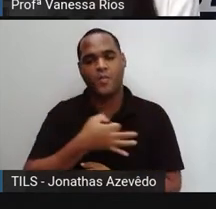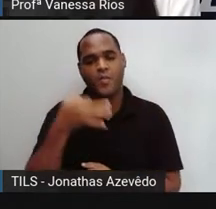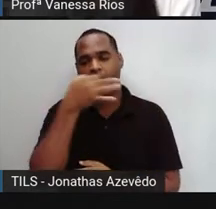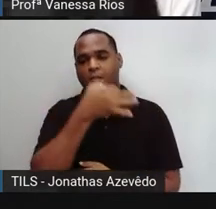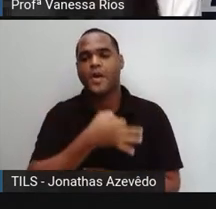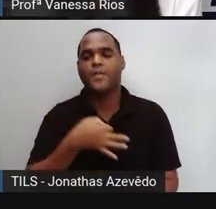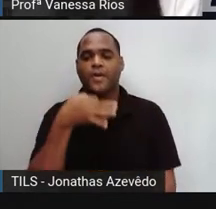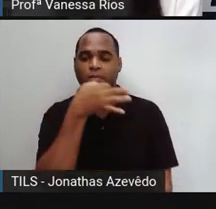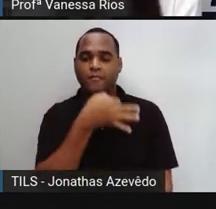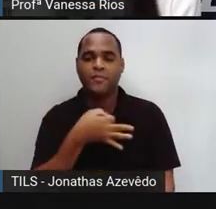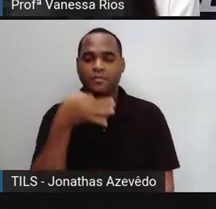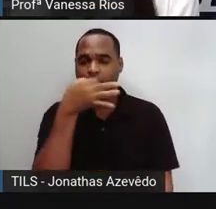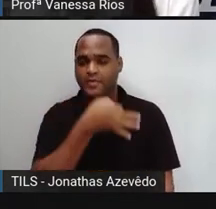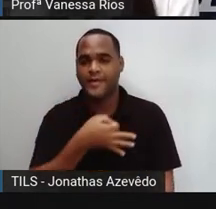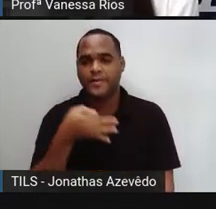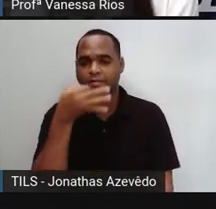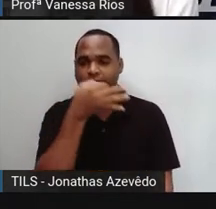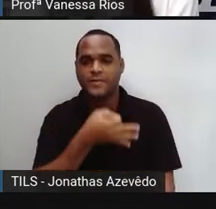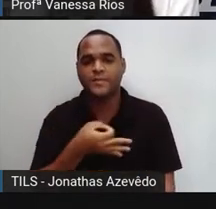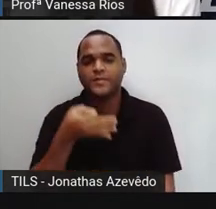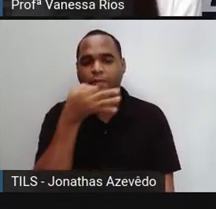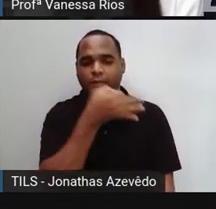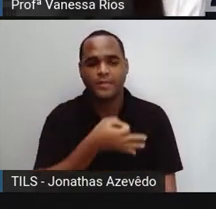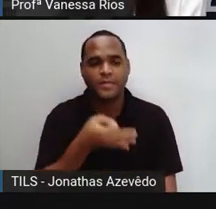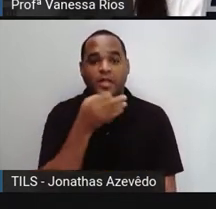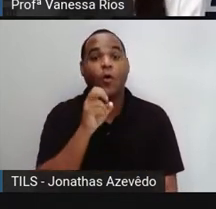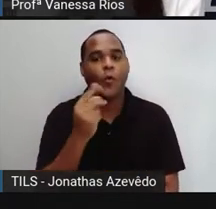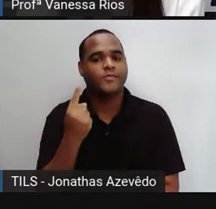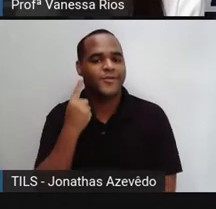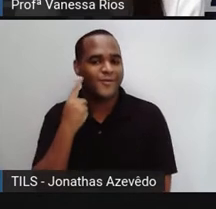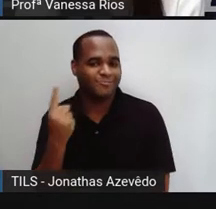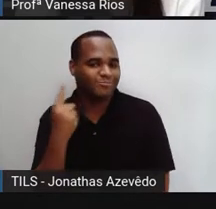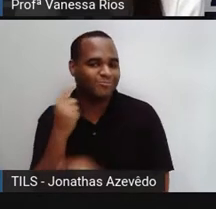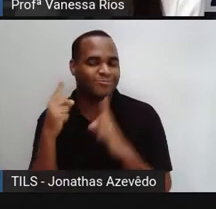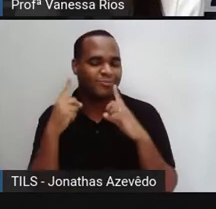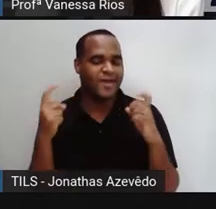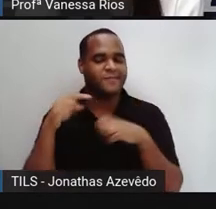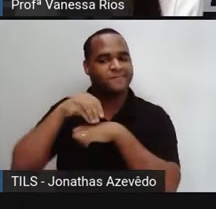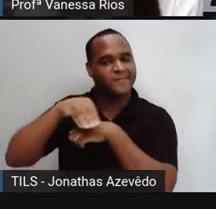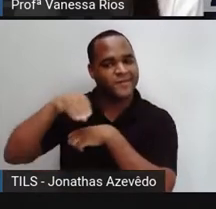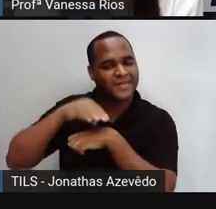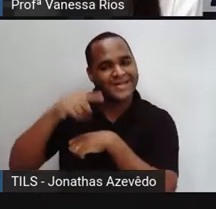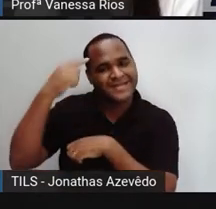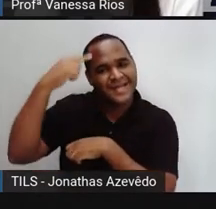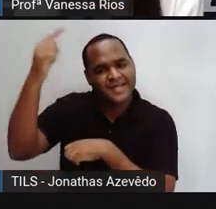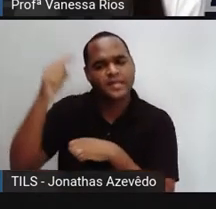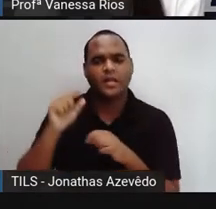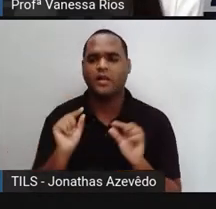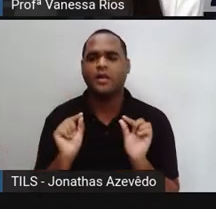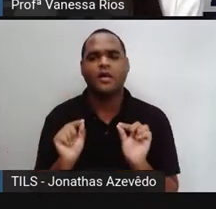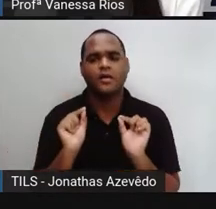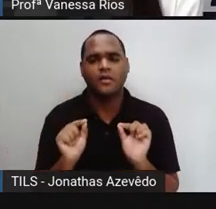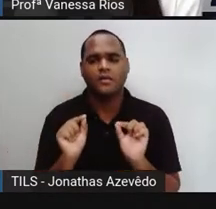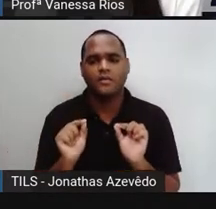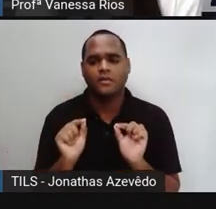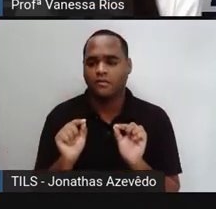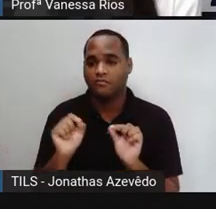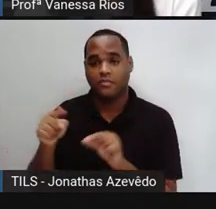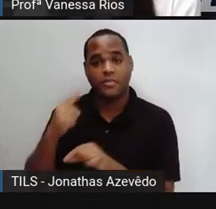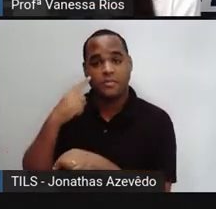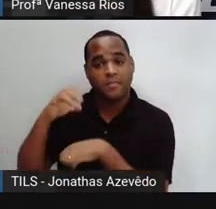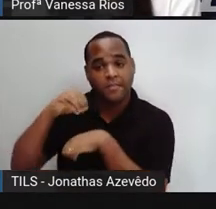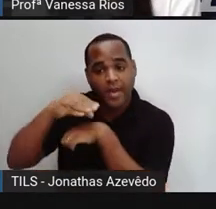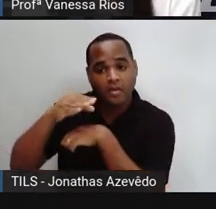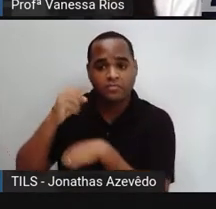oralizando, utilizando a voz, o som, para expressar as informações, porque elas não... Esse som aí não